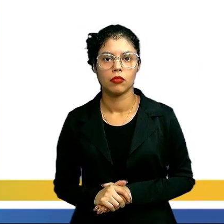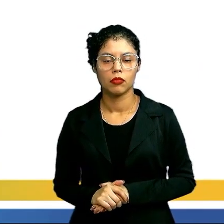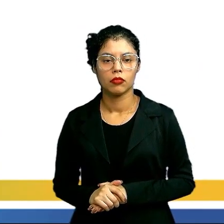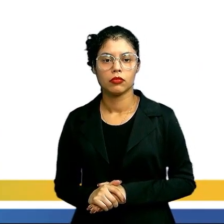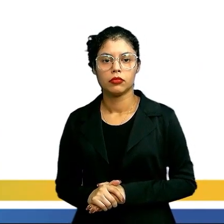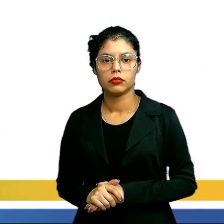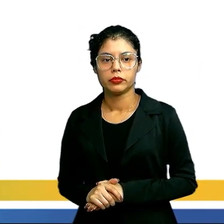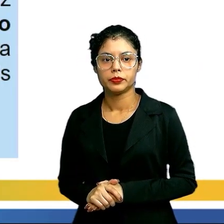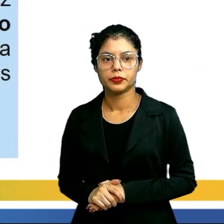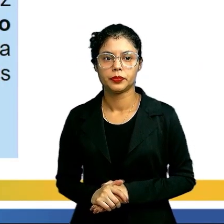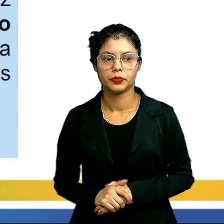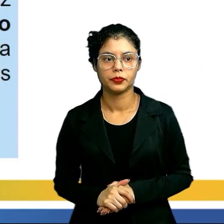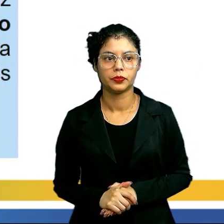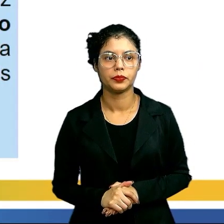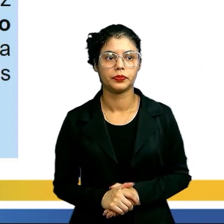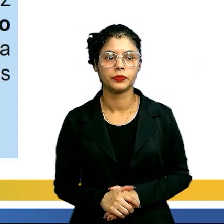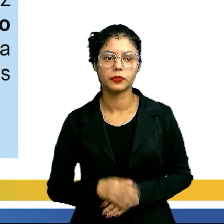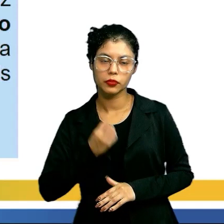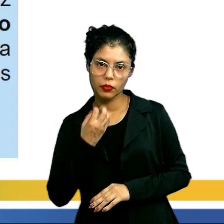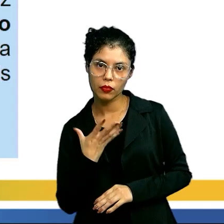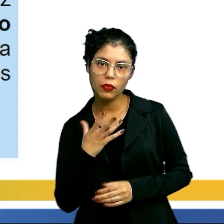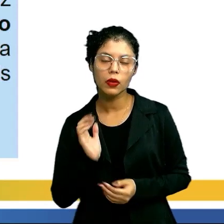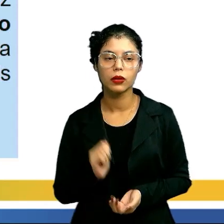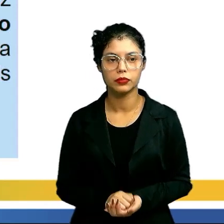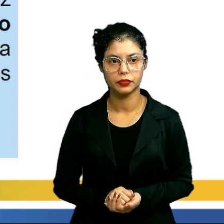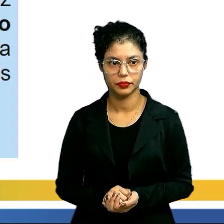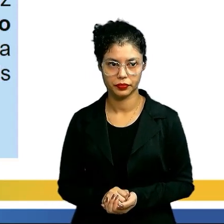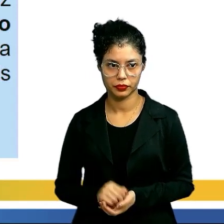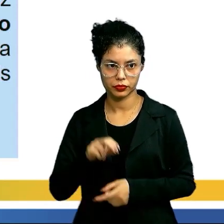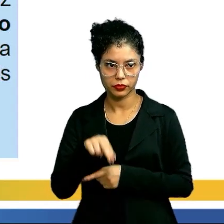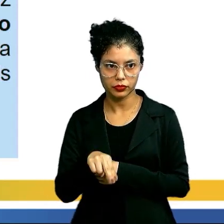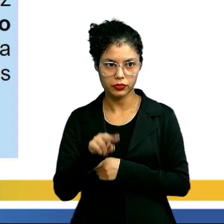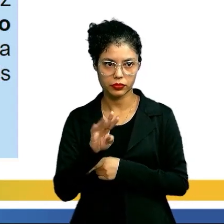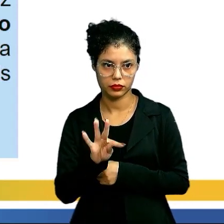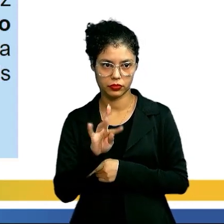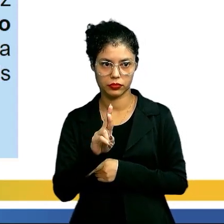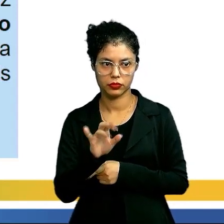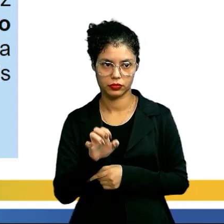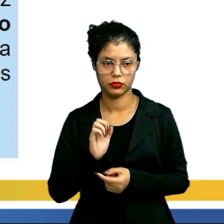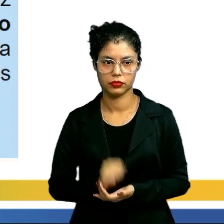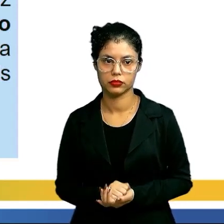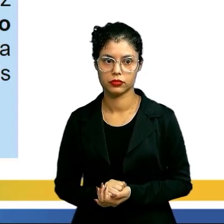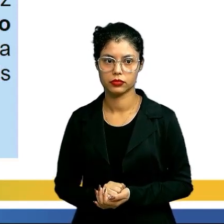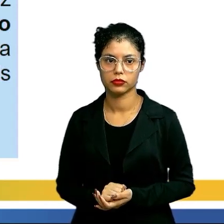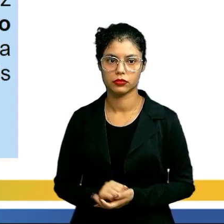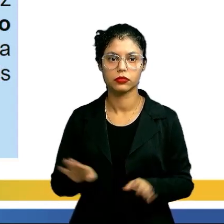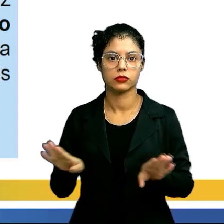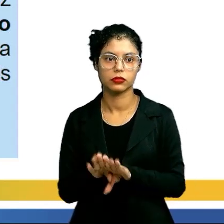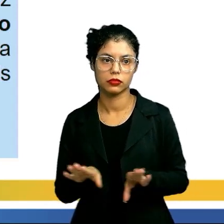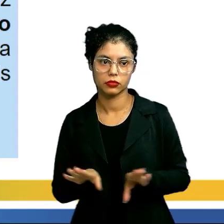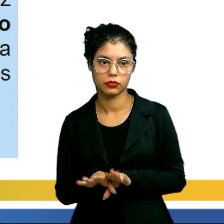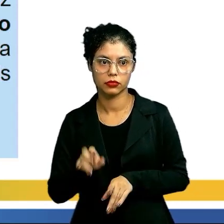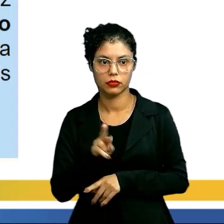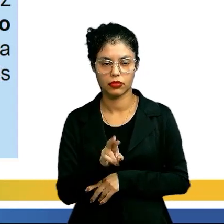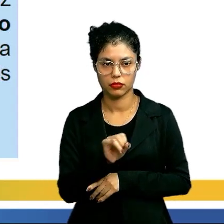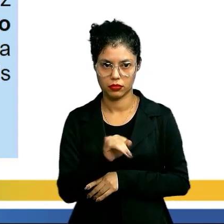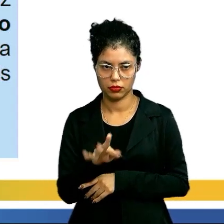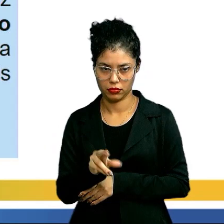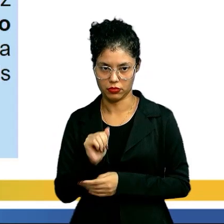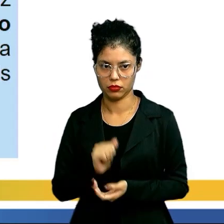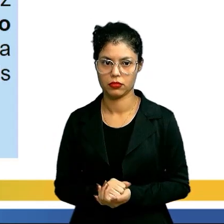Bom, então, Nietzsche também vai tratar da questão do ressentimento.